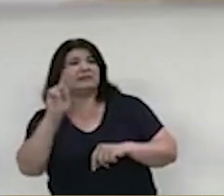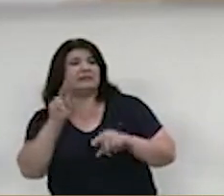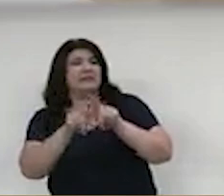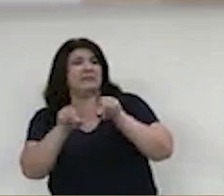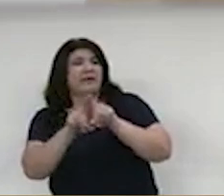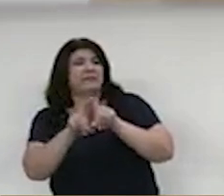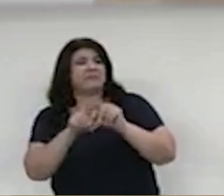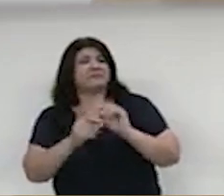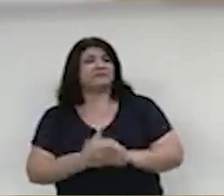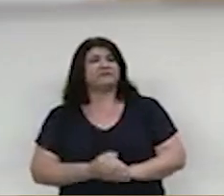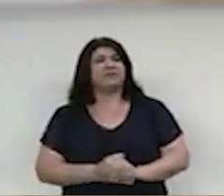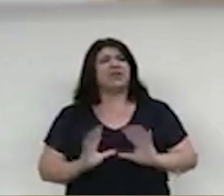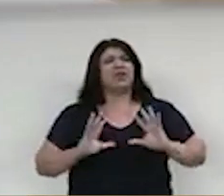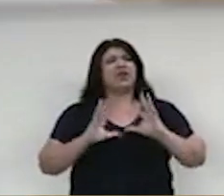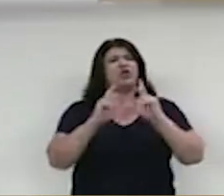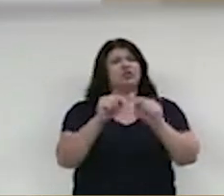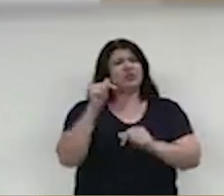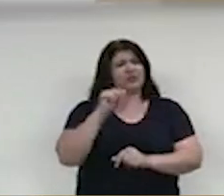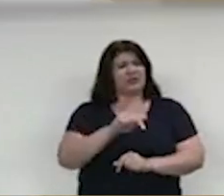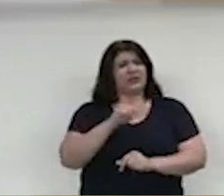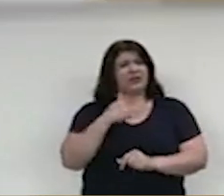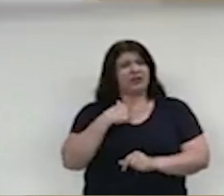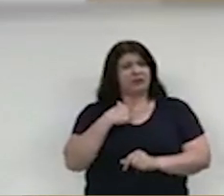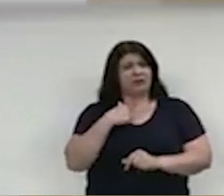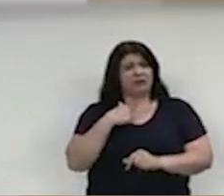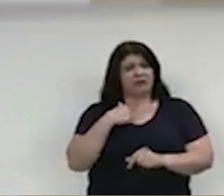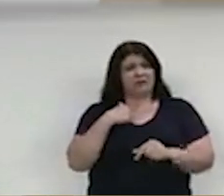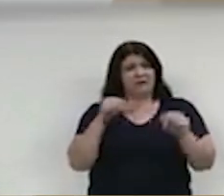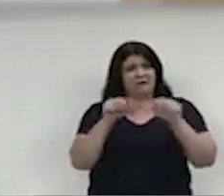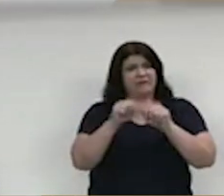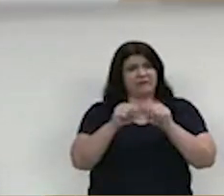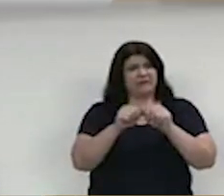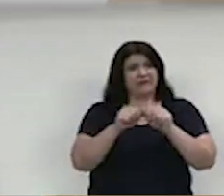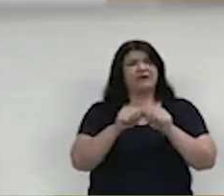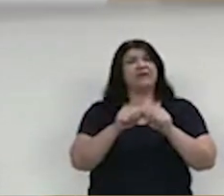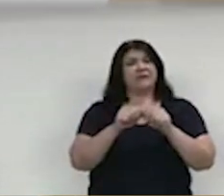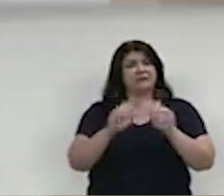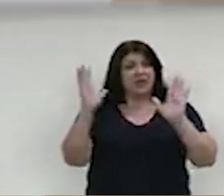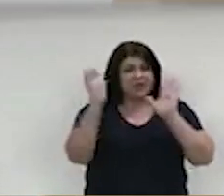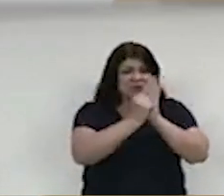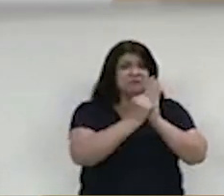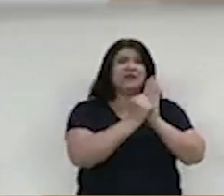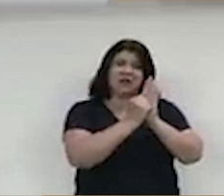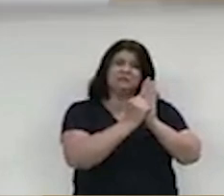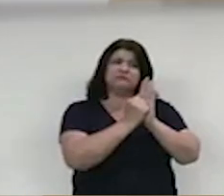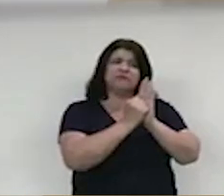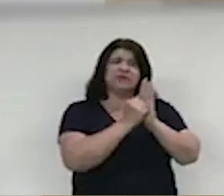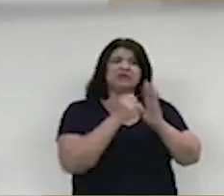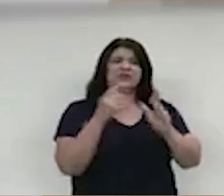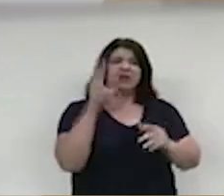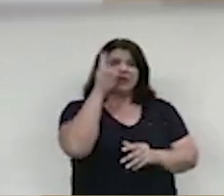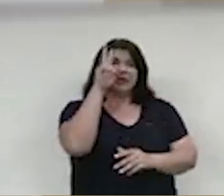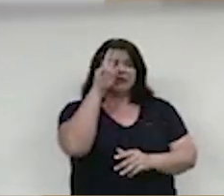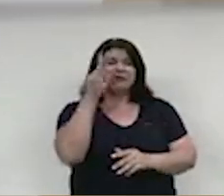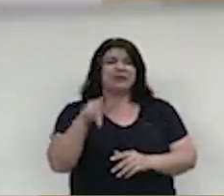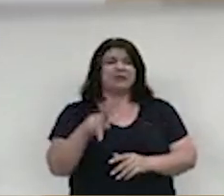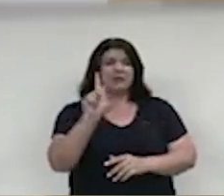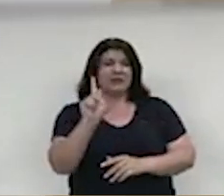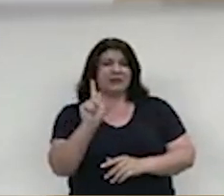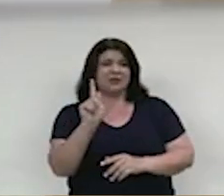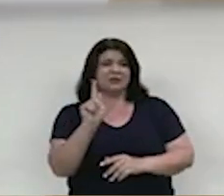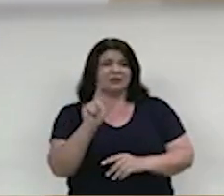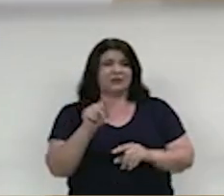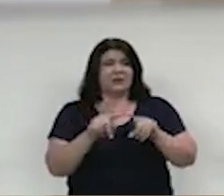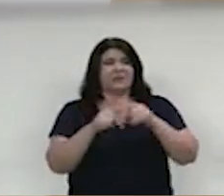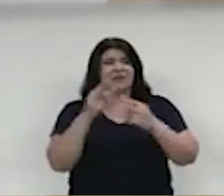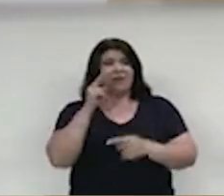Tudo que falei aqui está registrado nos anais da história de Praia Grande, mas por ter morado fora do país por muitos anos, não vi com meus